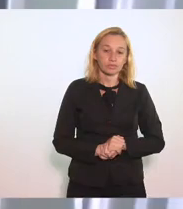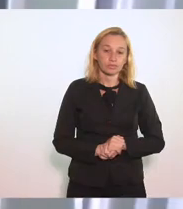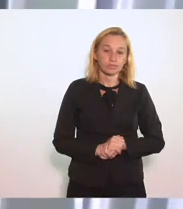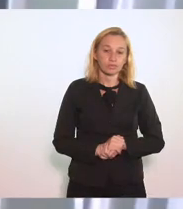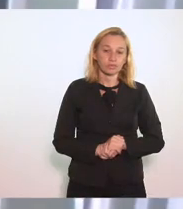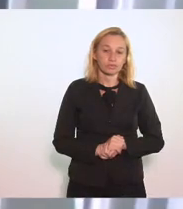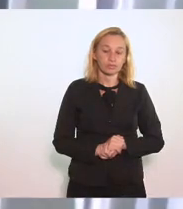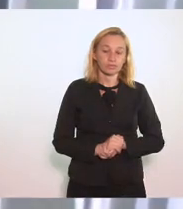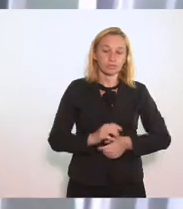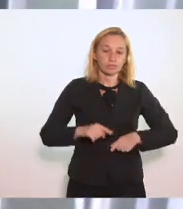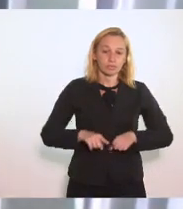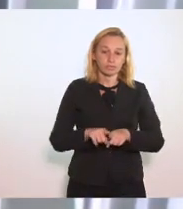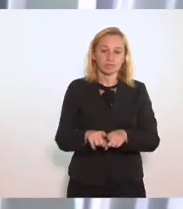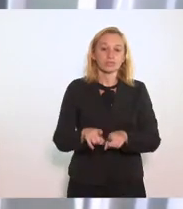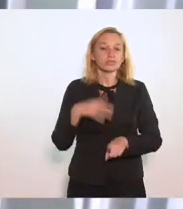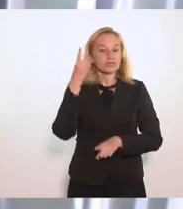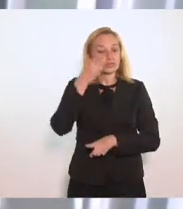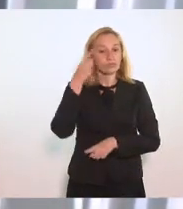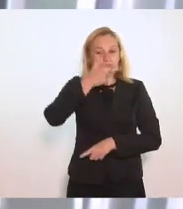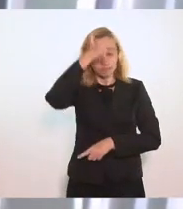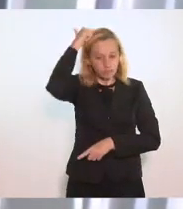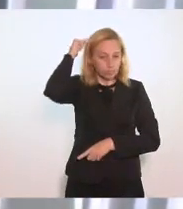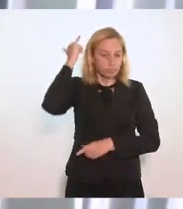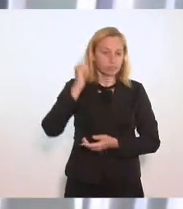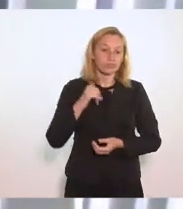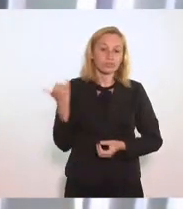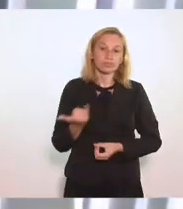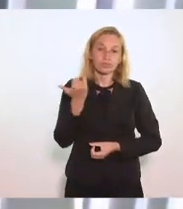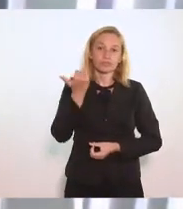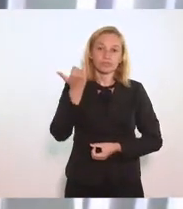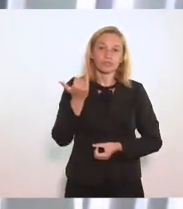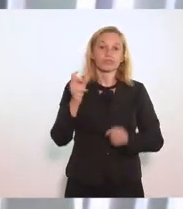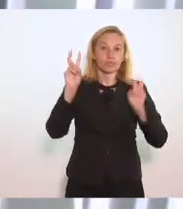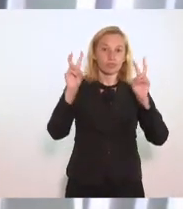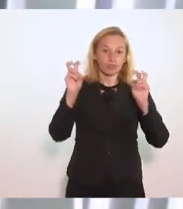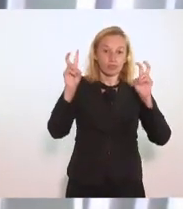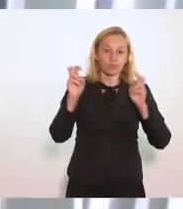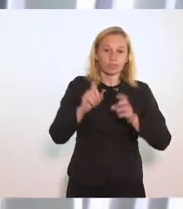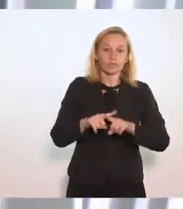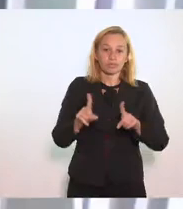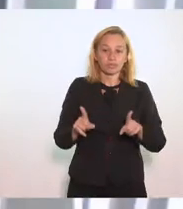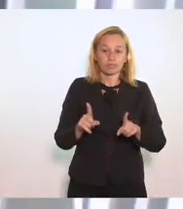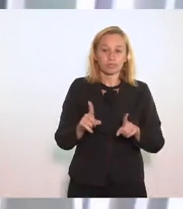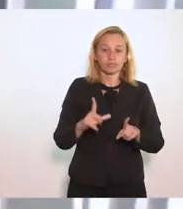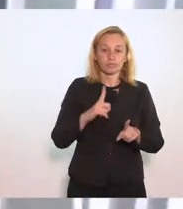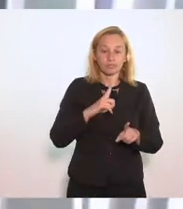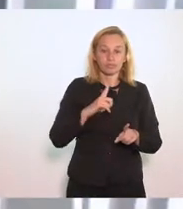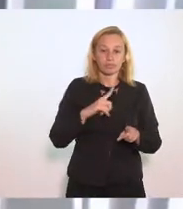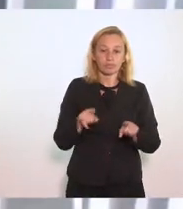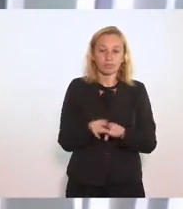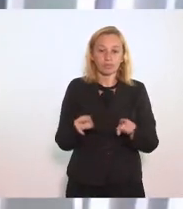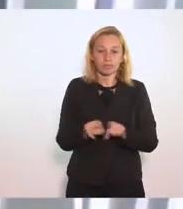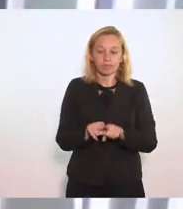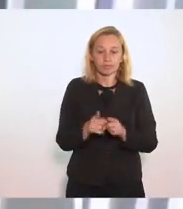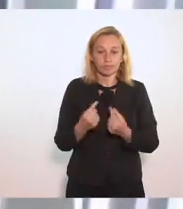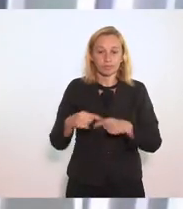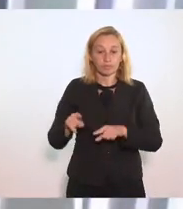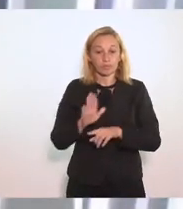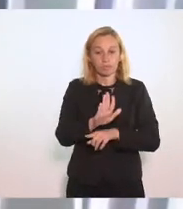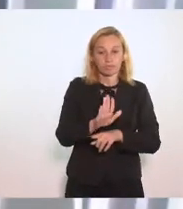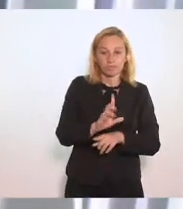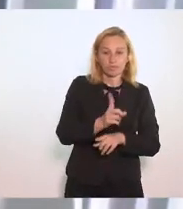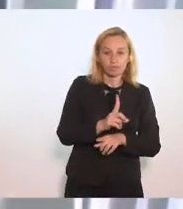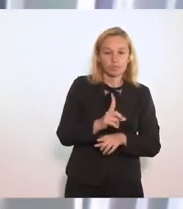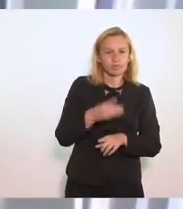Com o deputado Luiz Paulo Sobre a importância Dessa matéria Mas tem uma divergência Não com o deputado Luiz